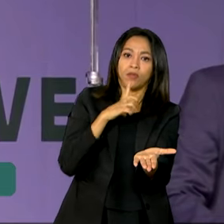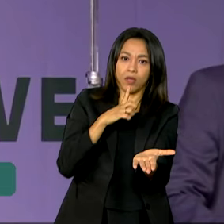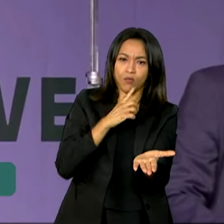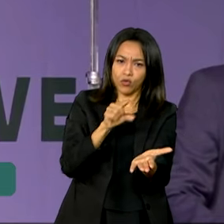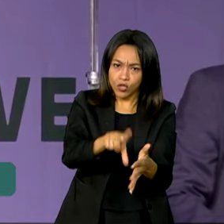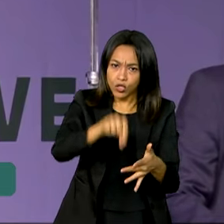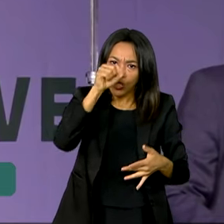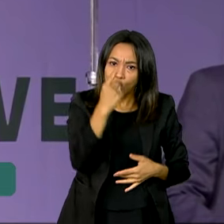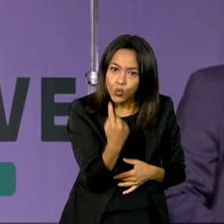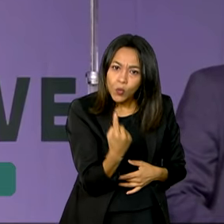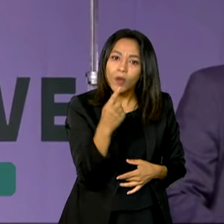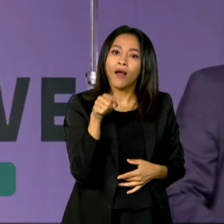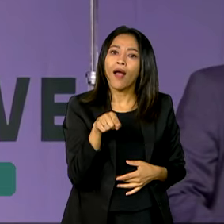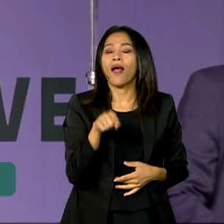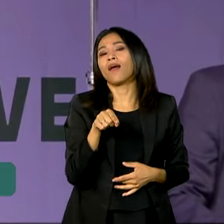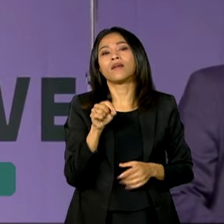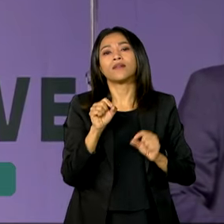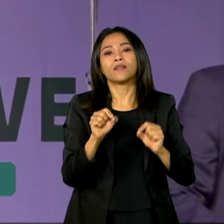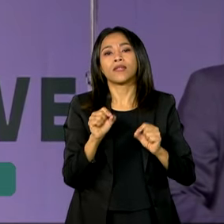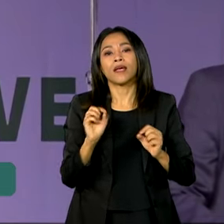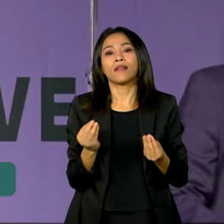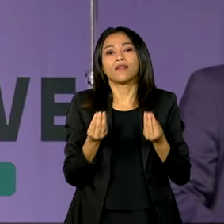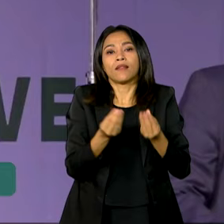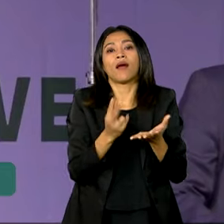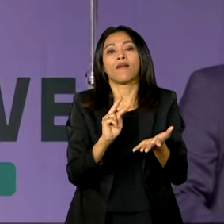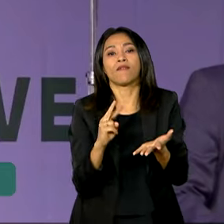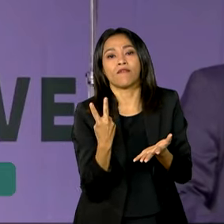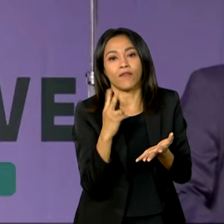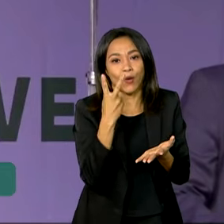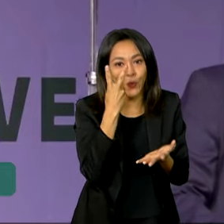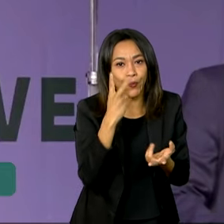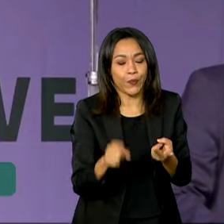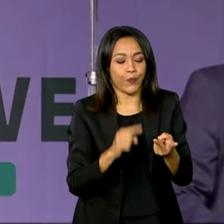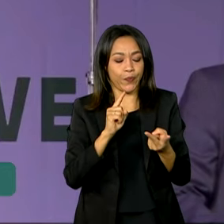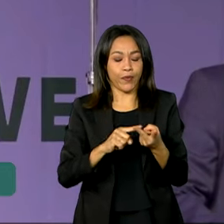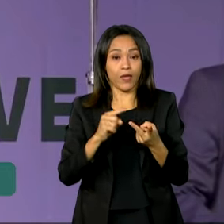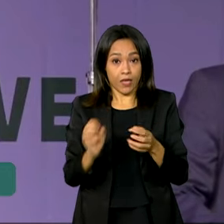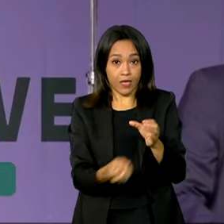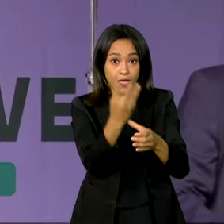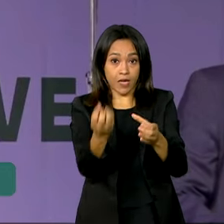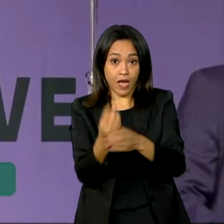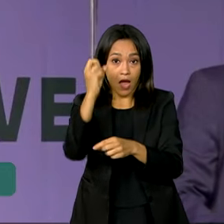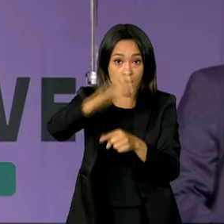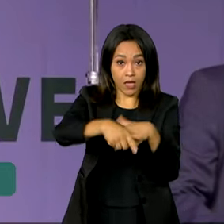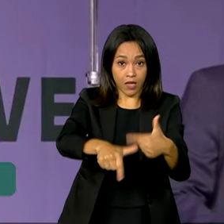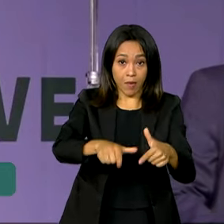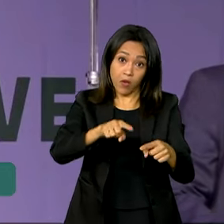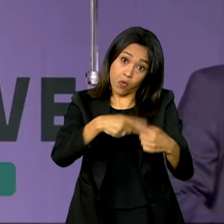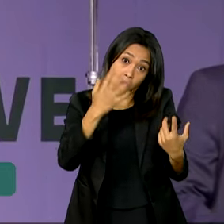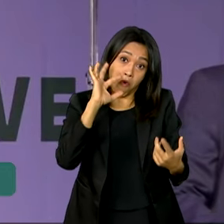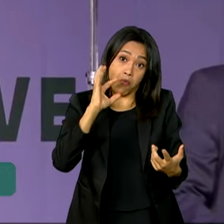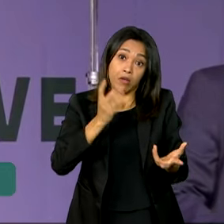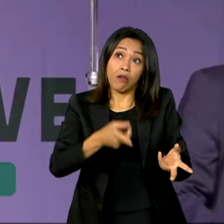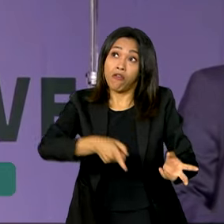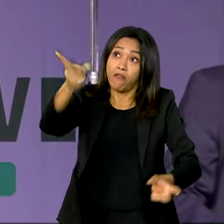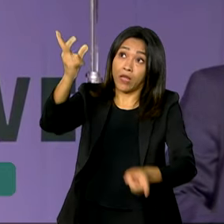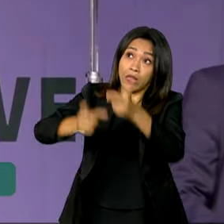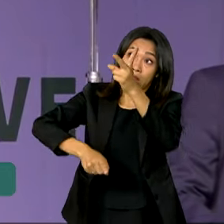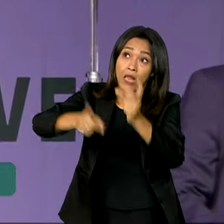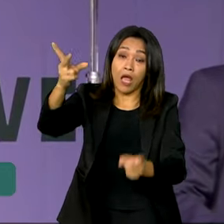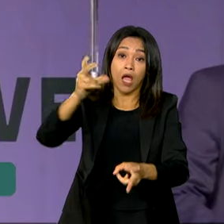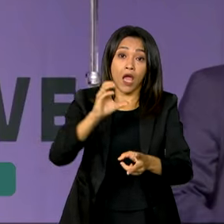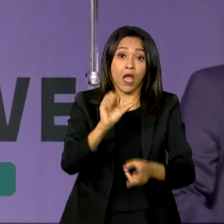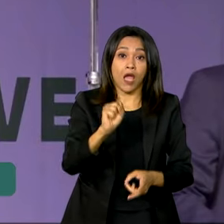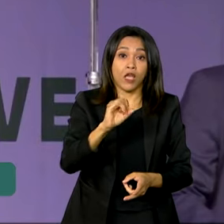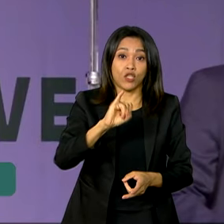delas é a agroindústria. Agrega valor, gera mais emprego. Então, ao invés de exportar soja, e